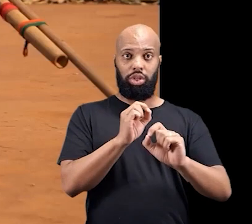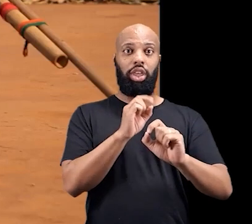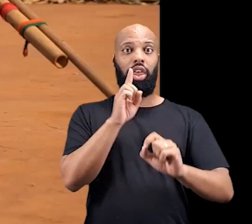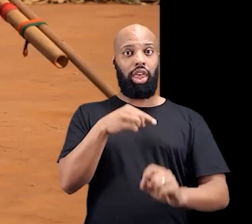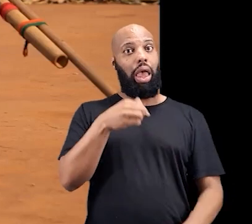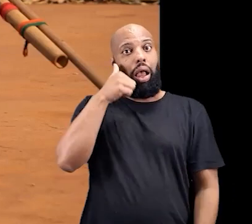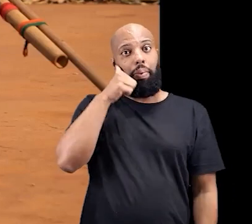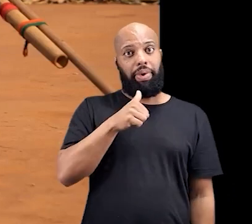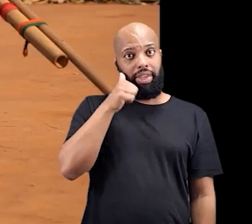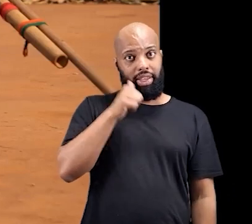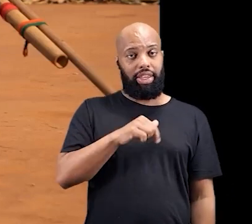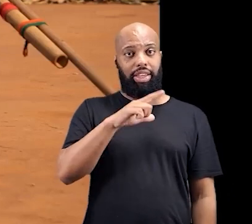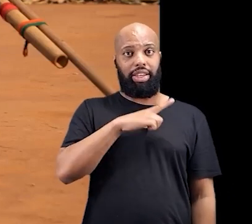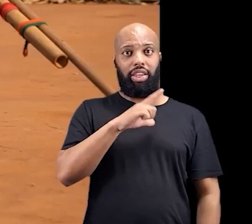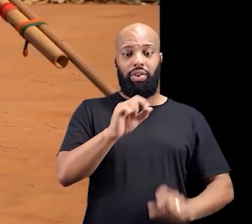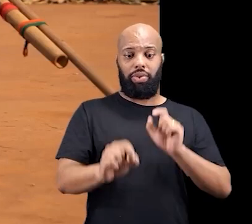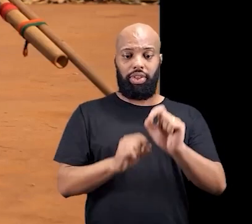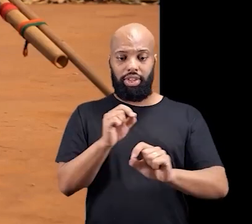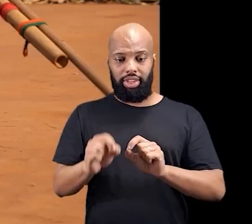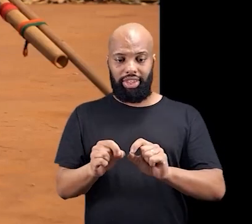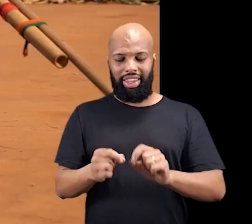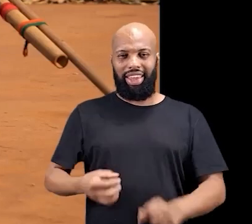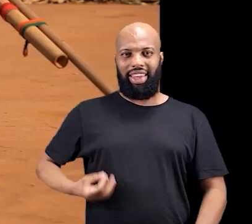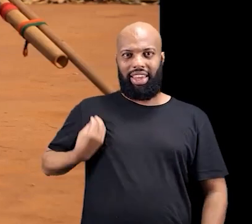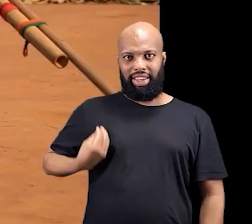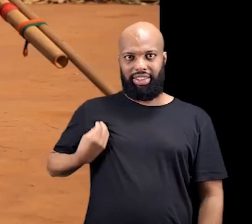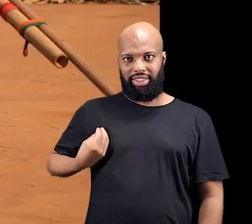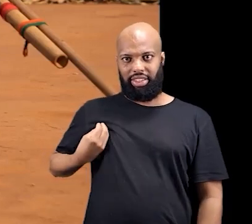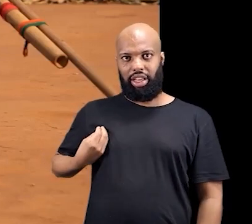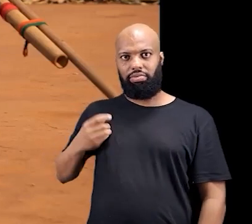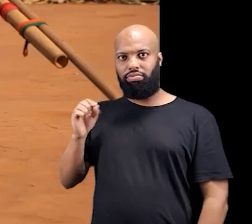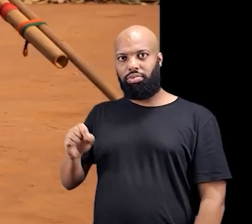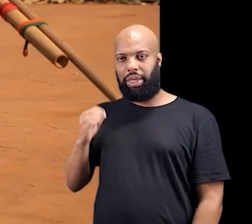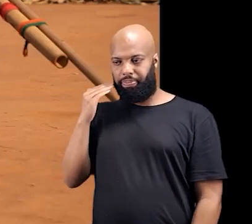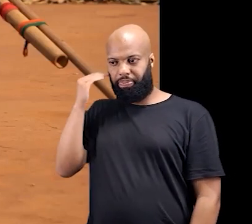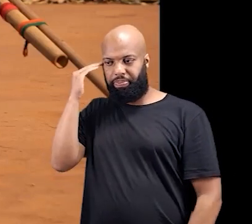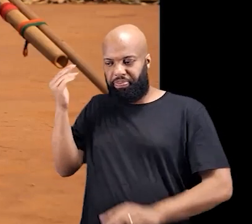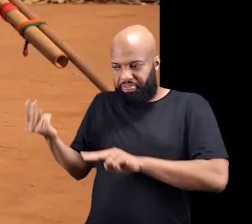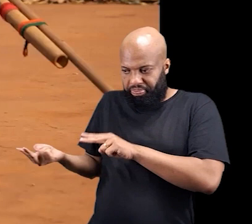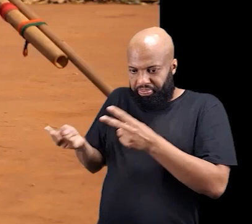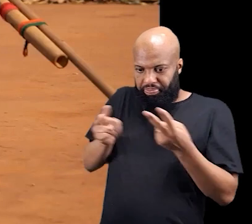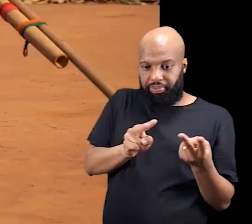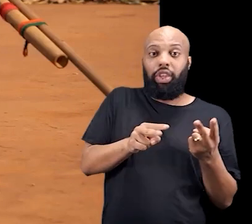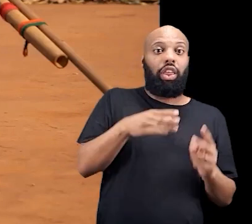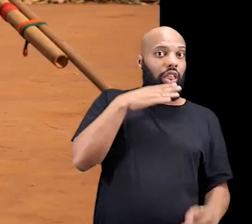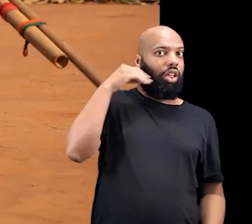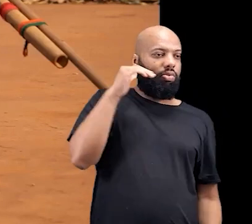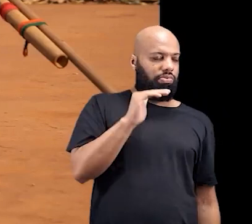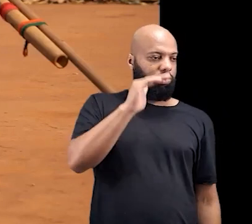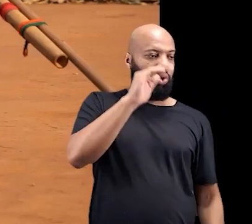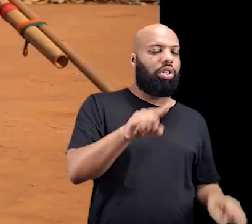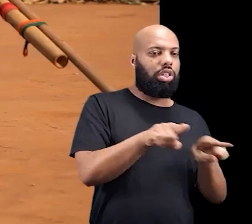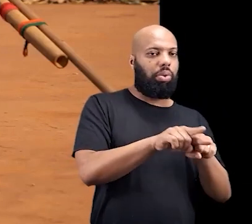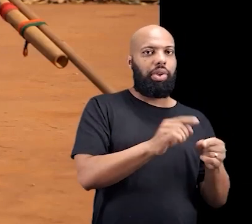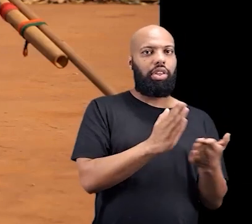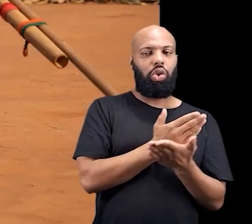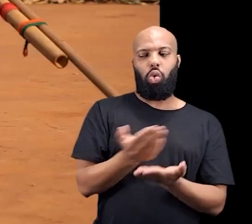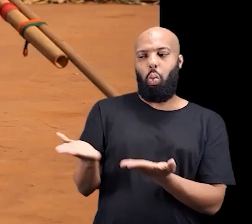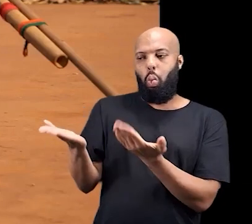são meninas que estão no ritual de passagem de menina para mulher ou também